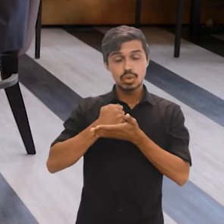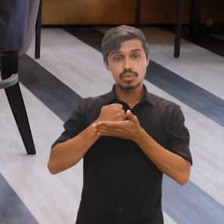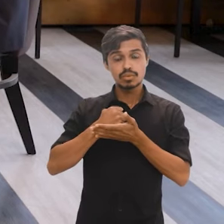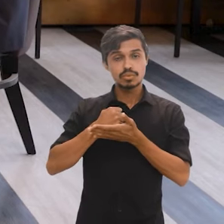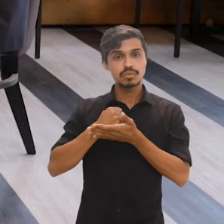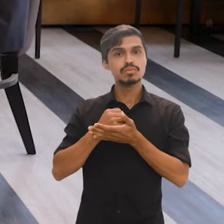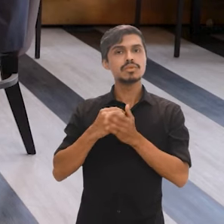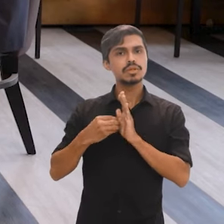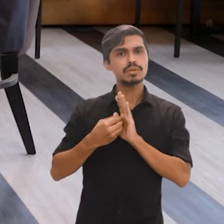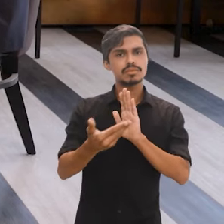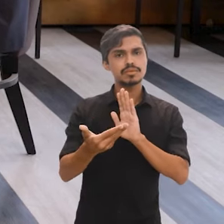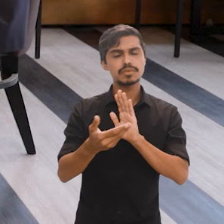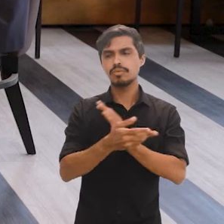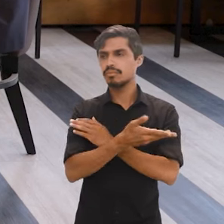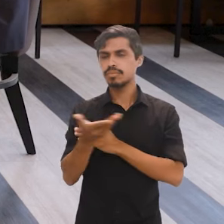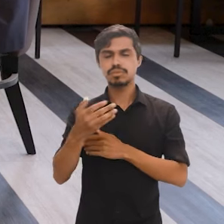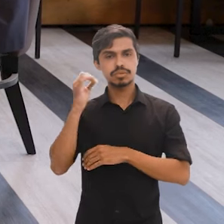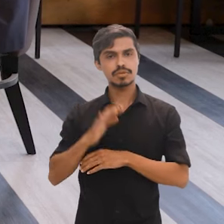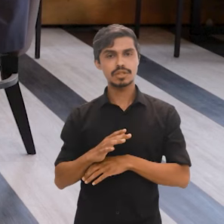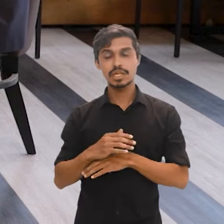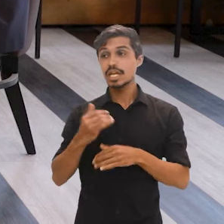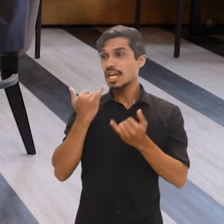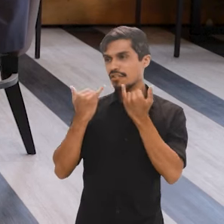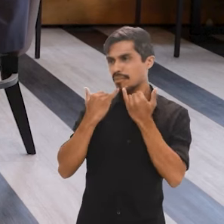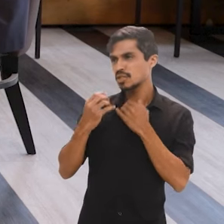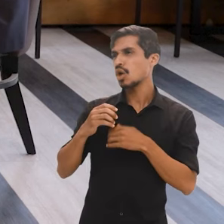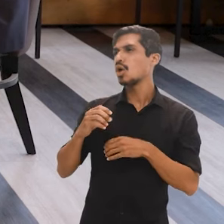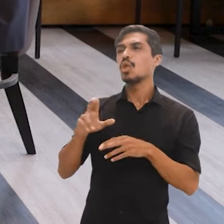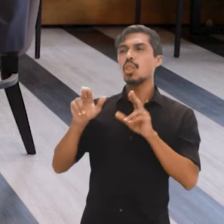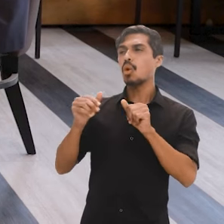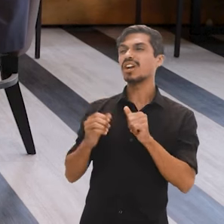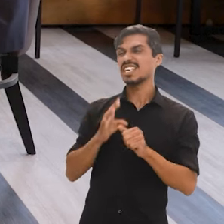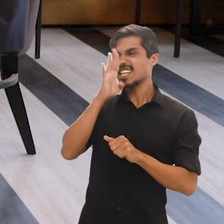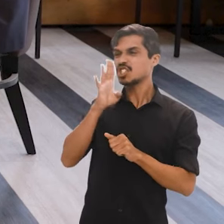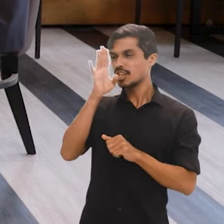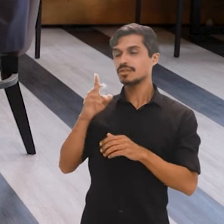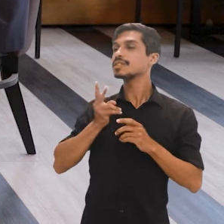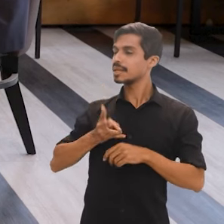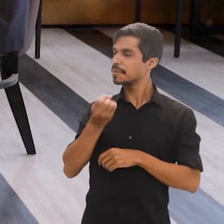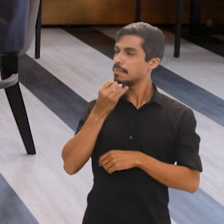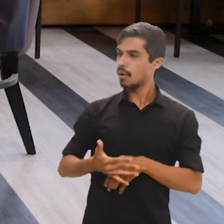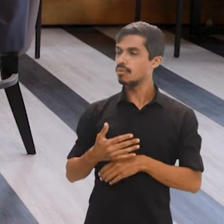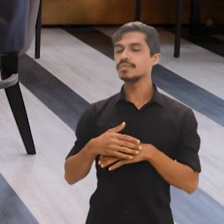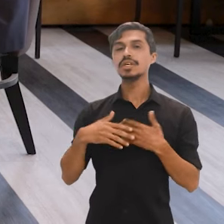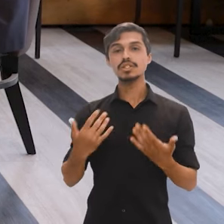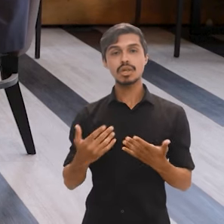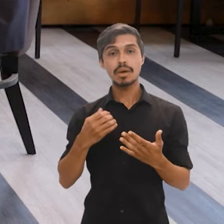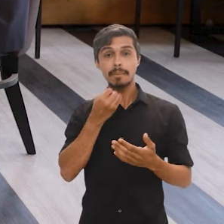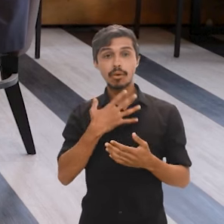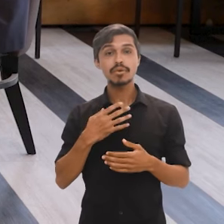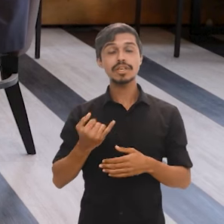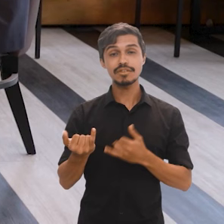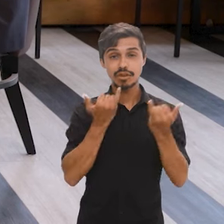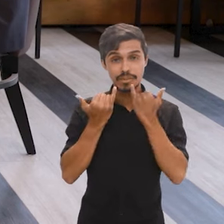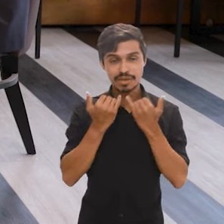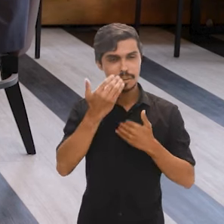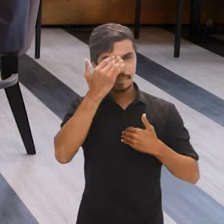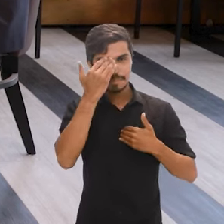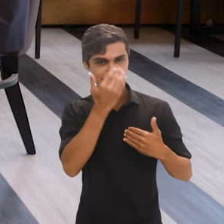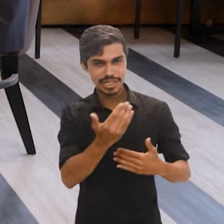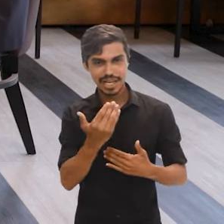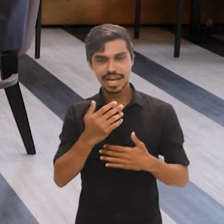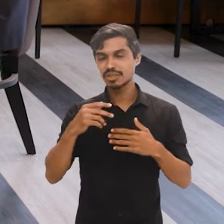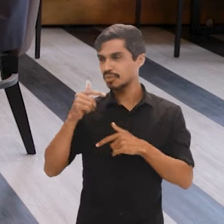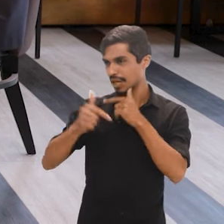dos cidadãos brasileiros. Informação nunca é demais, não é? E o IBGE é mestre em nos informar. Muito